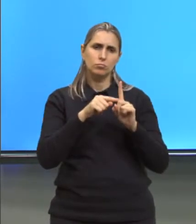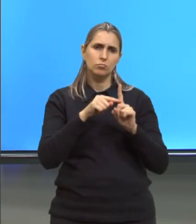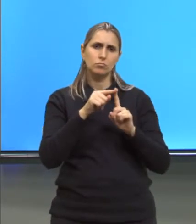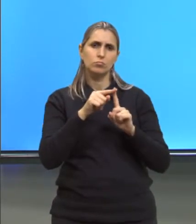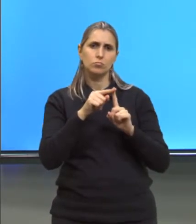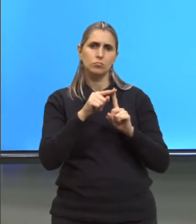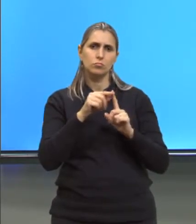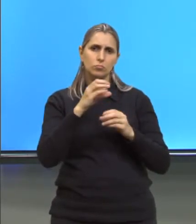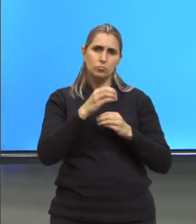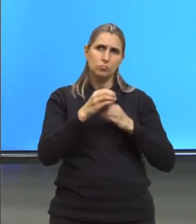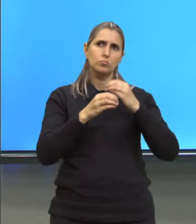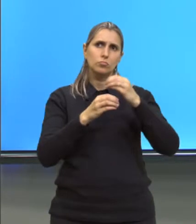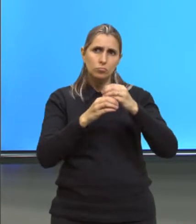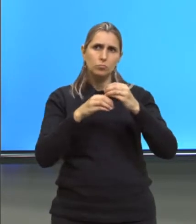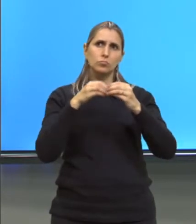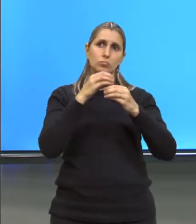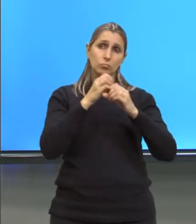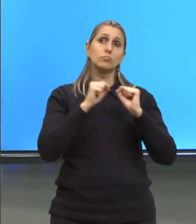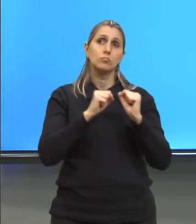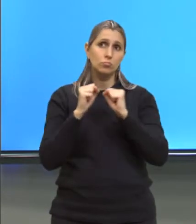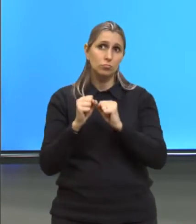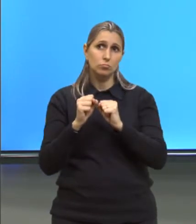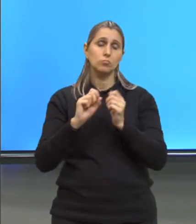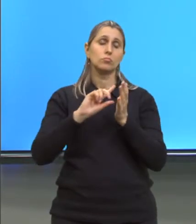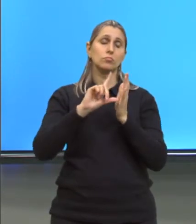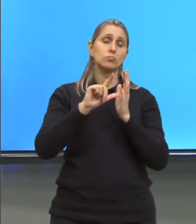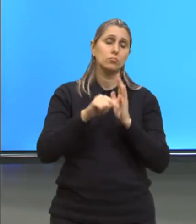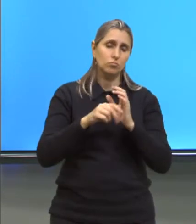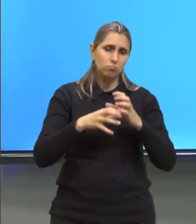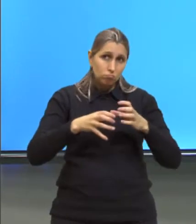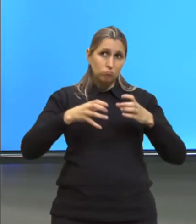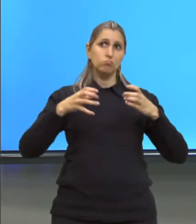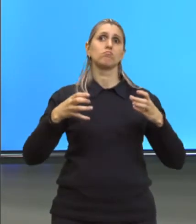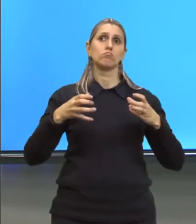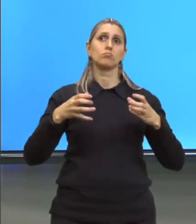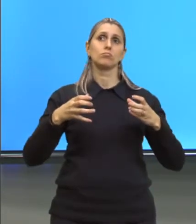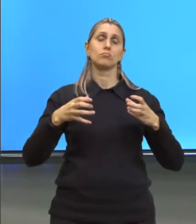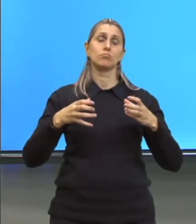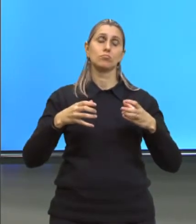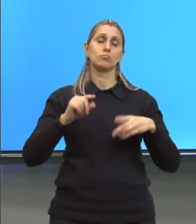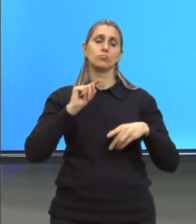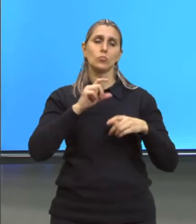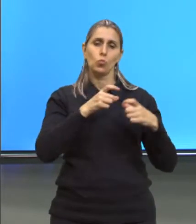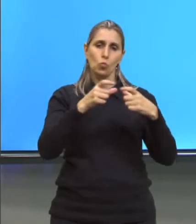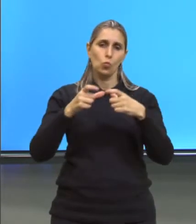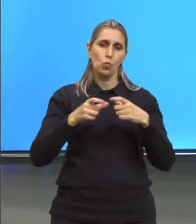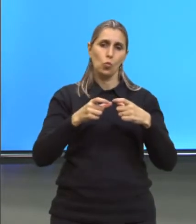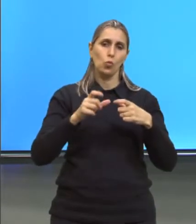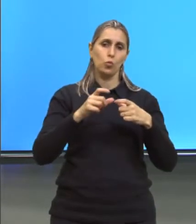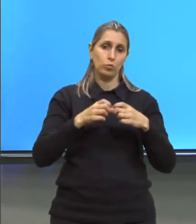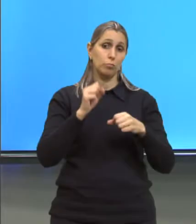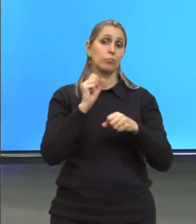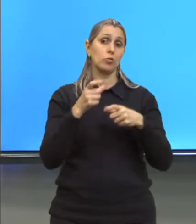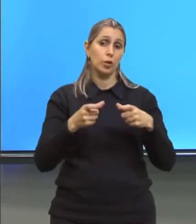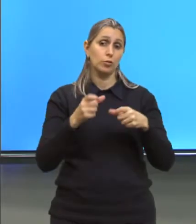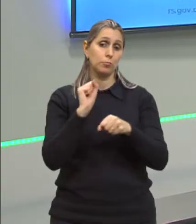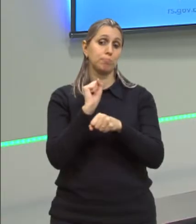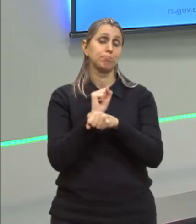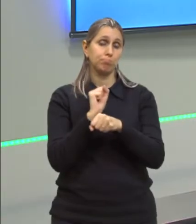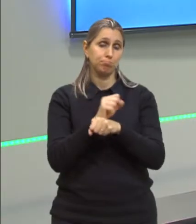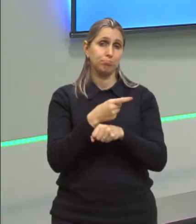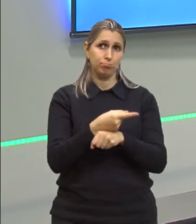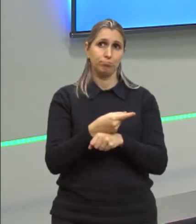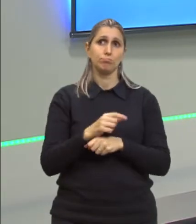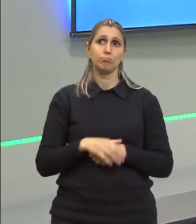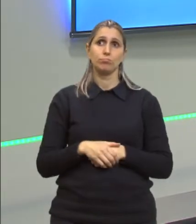ser encaixada e depois de colocada ali, ela vai expandir provavelmente ocupando o espaço esperado. Pode passar.